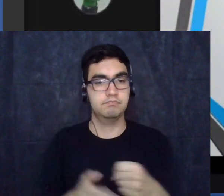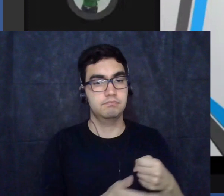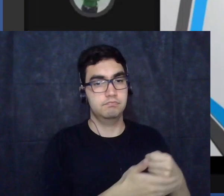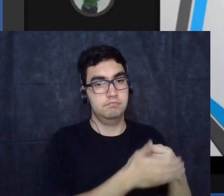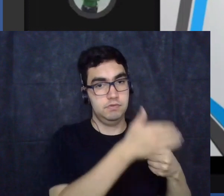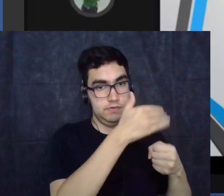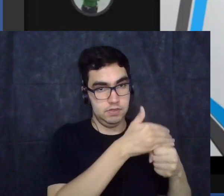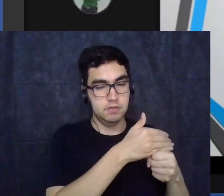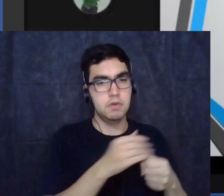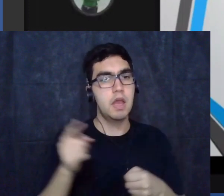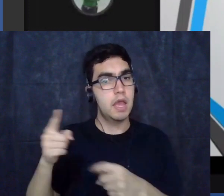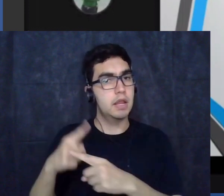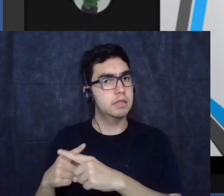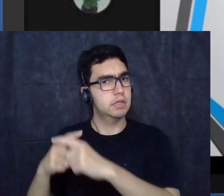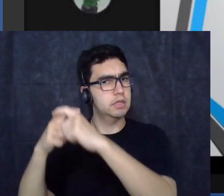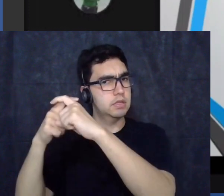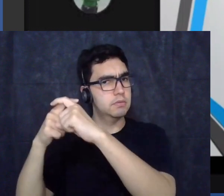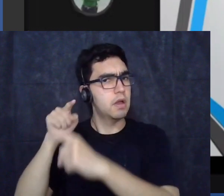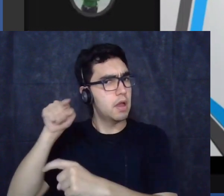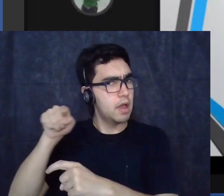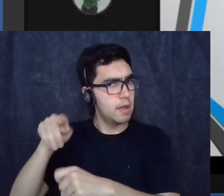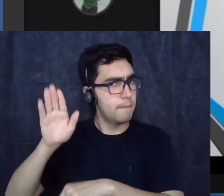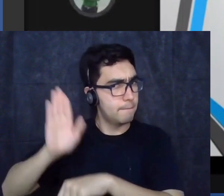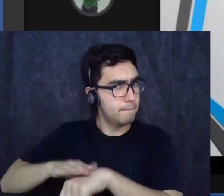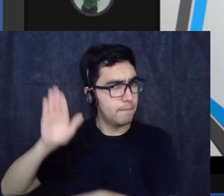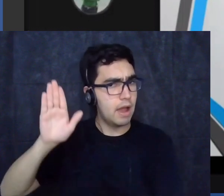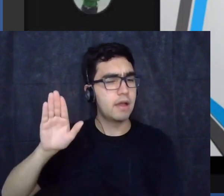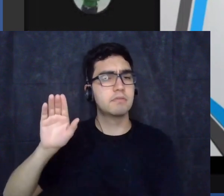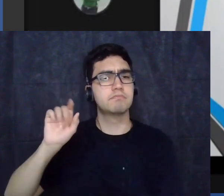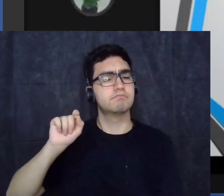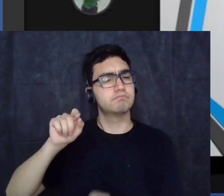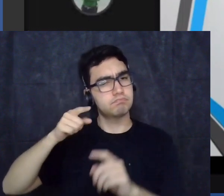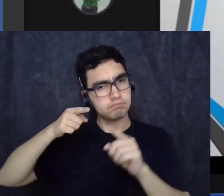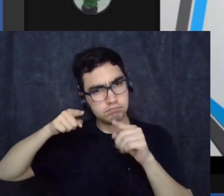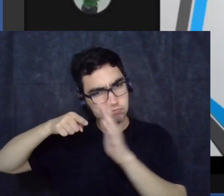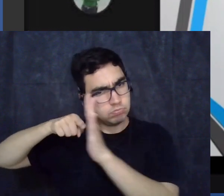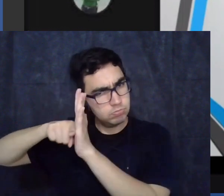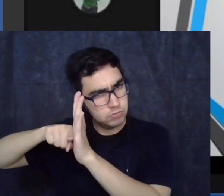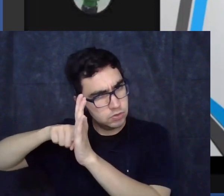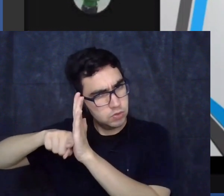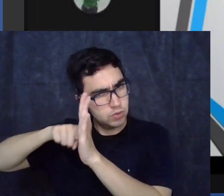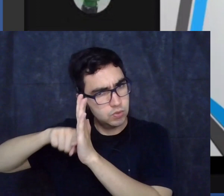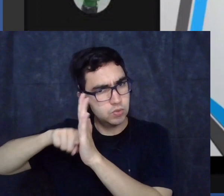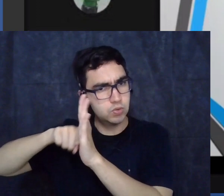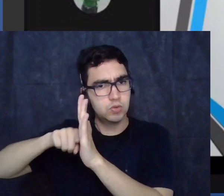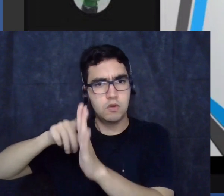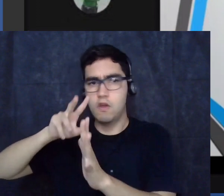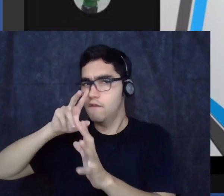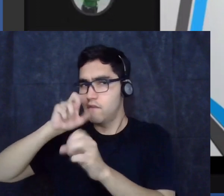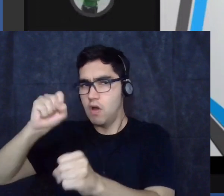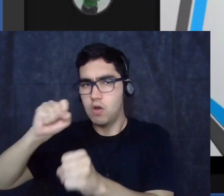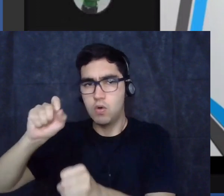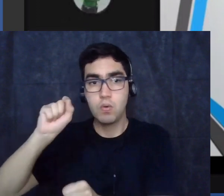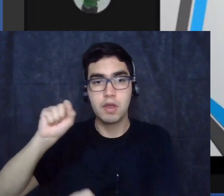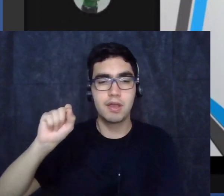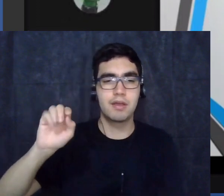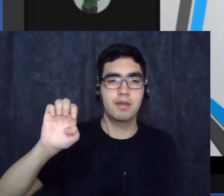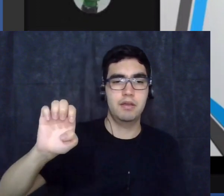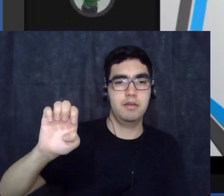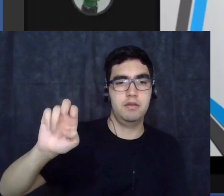mergulhou a fundo na ideia do eugenismo tanto